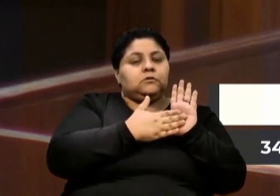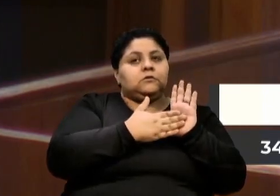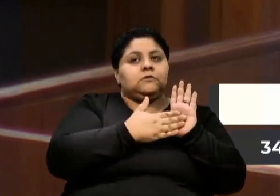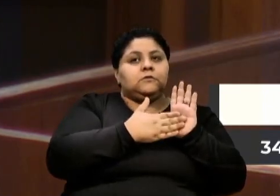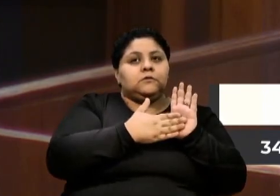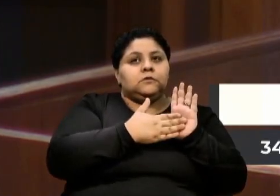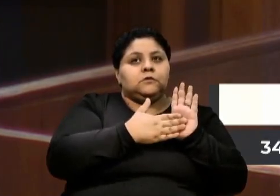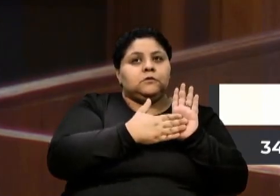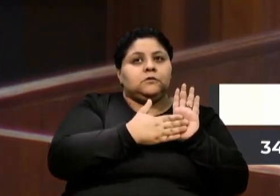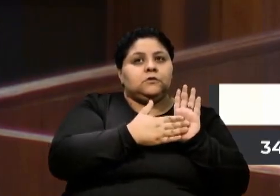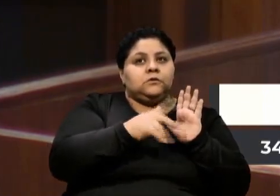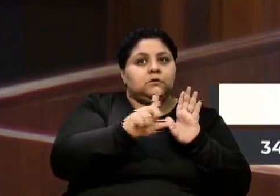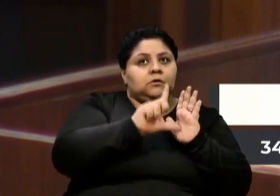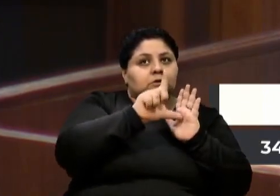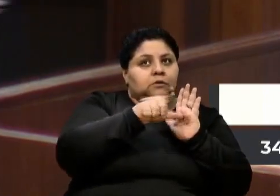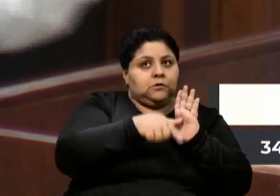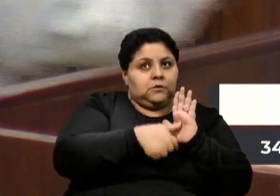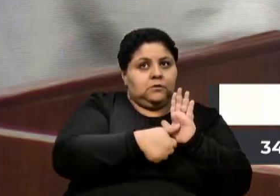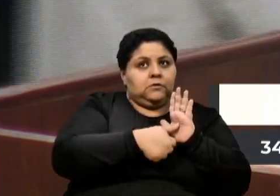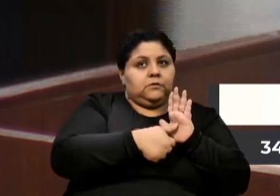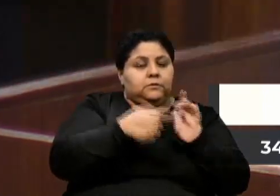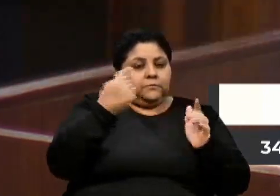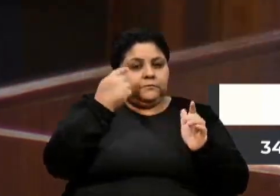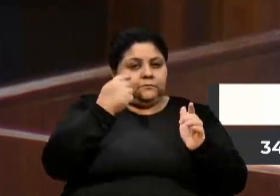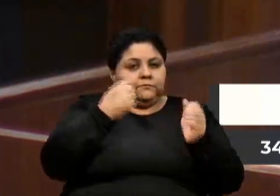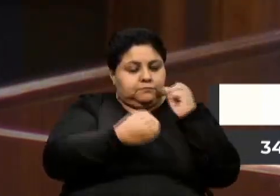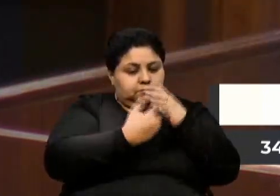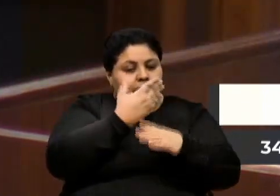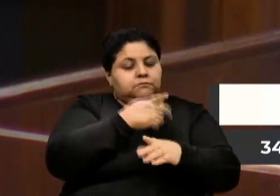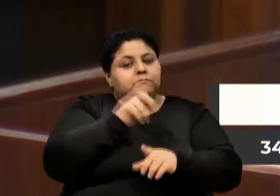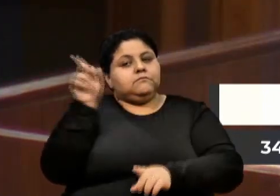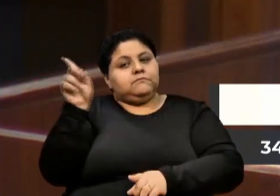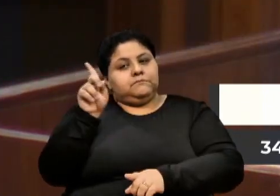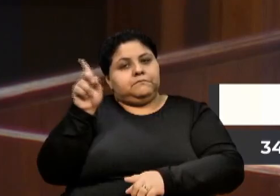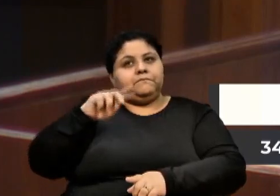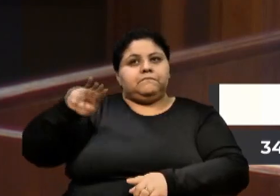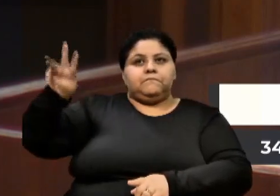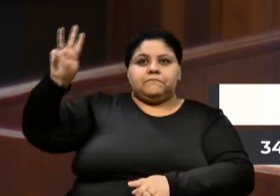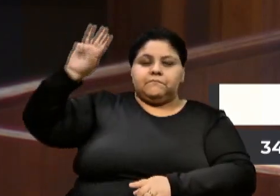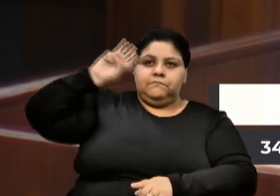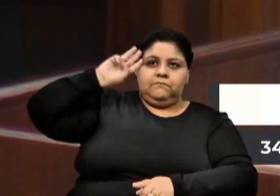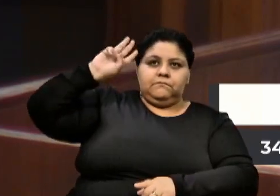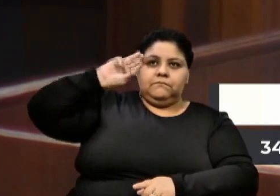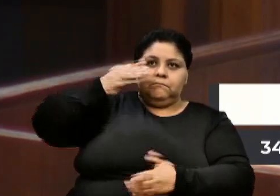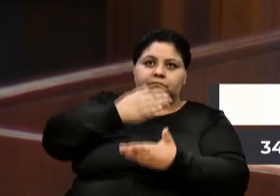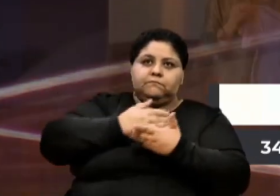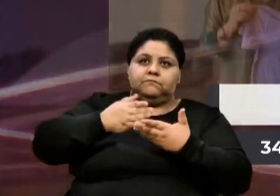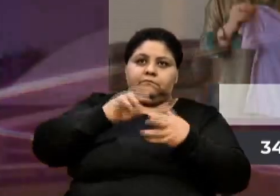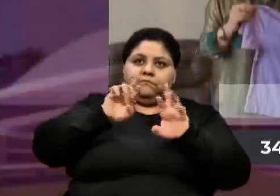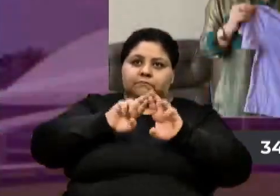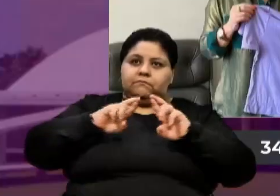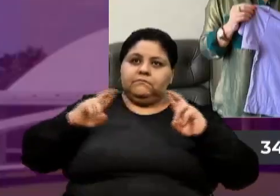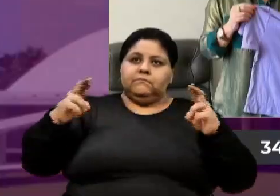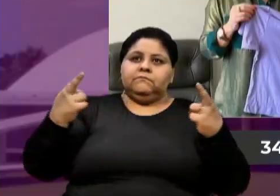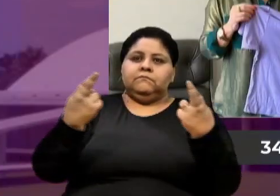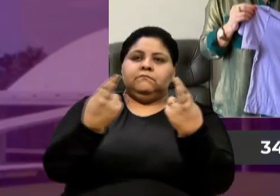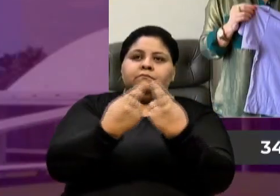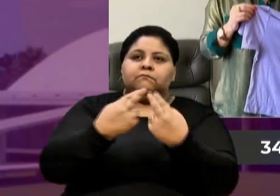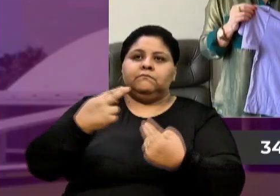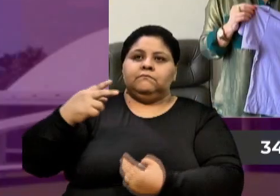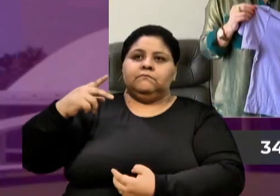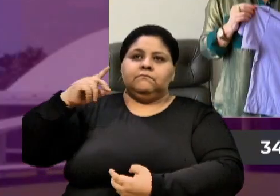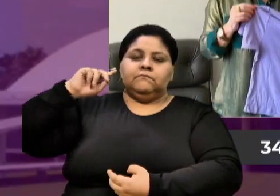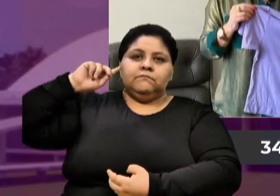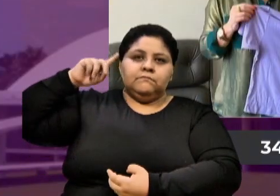colocar aqui. Na terça-feira, a agenda começou com reunião com a deputada federal